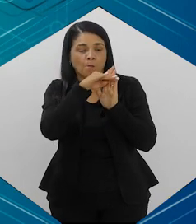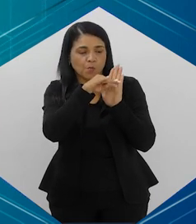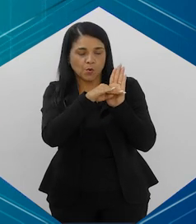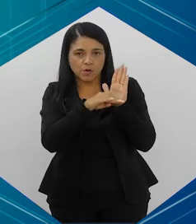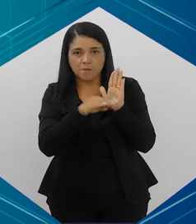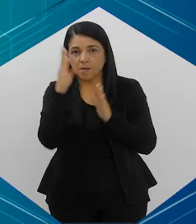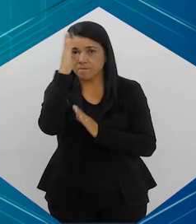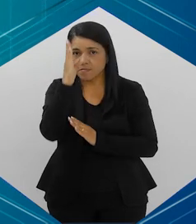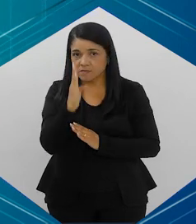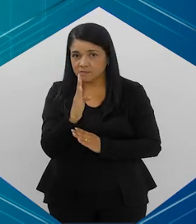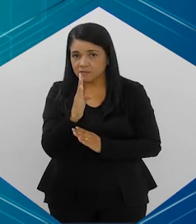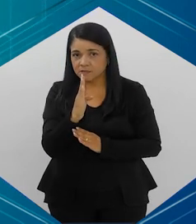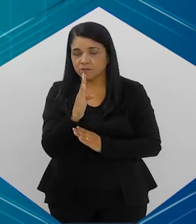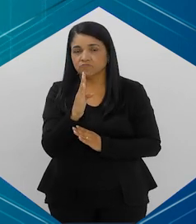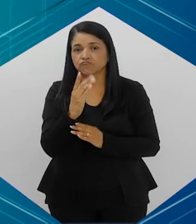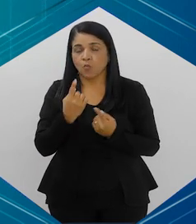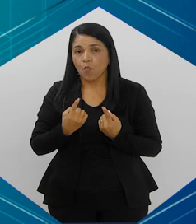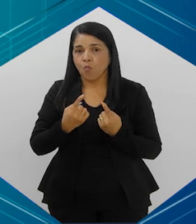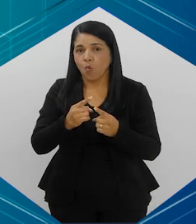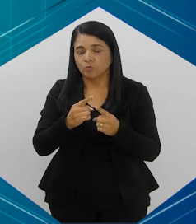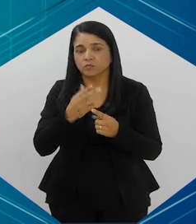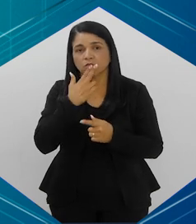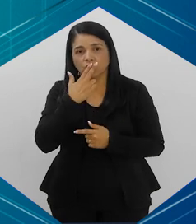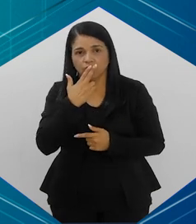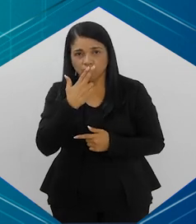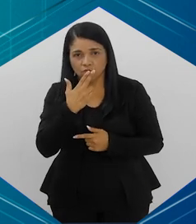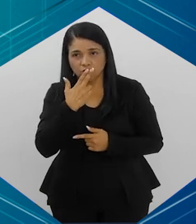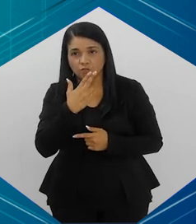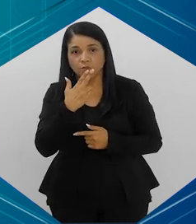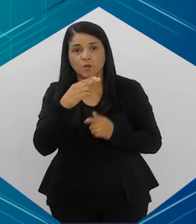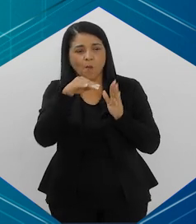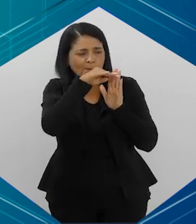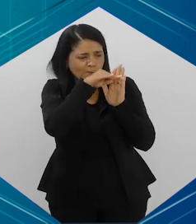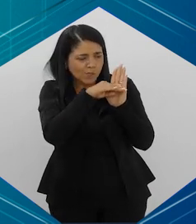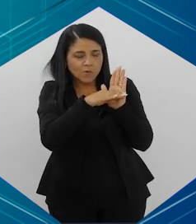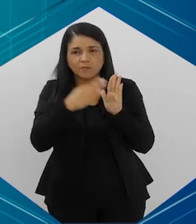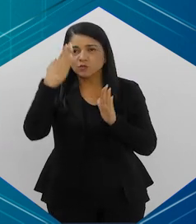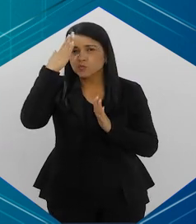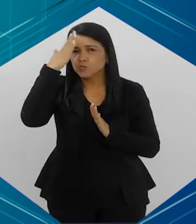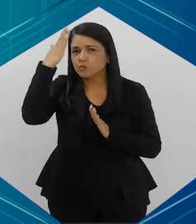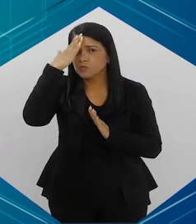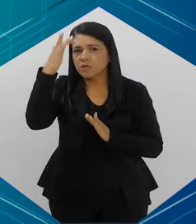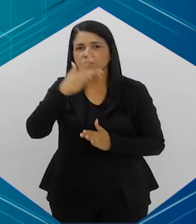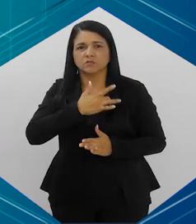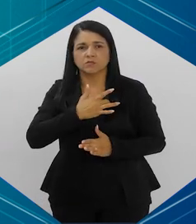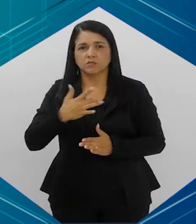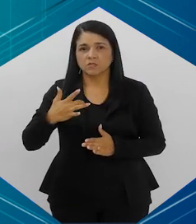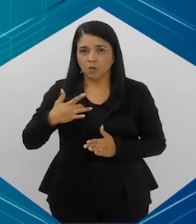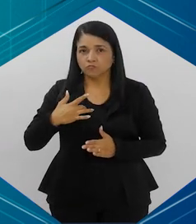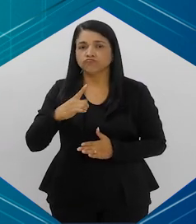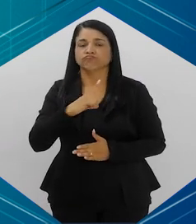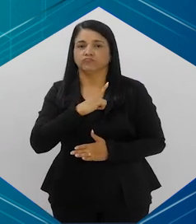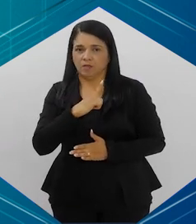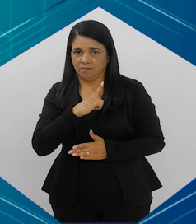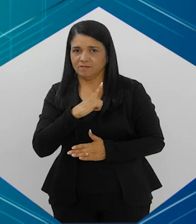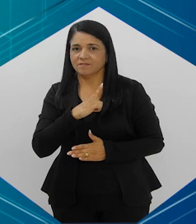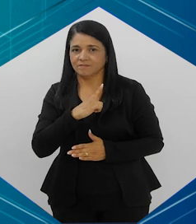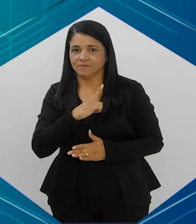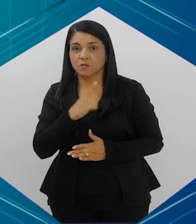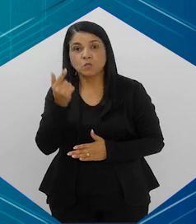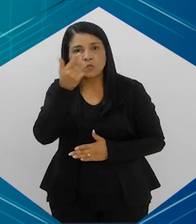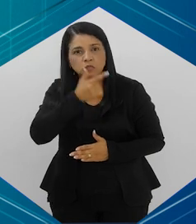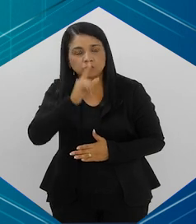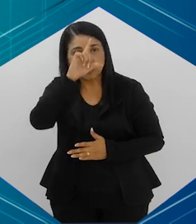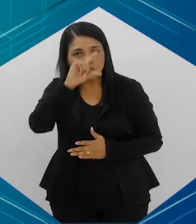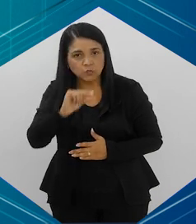que o programa brasileiro de combate ao tabagismo foi um dos programas de maior sucesso de saúde pública que nós tivemos,